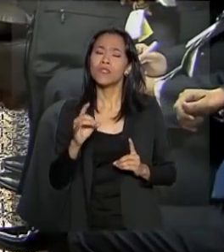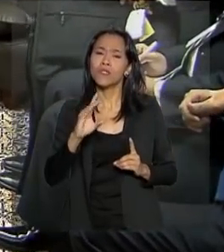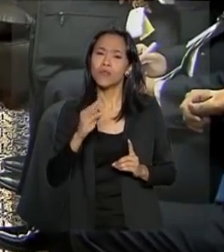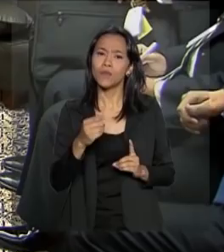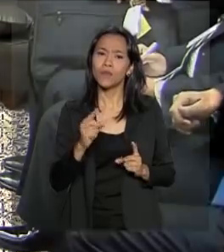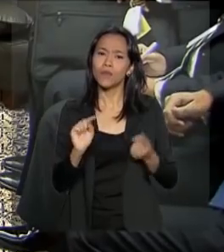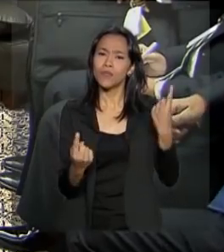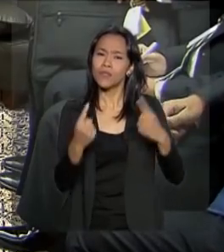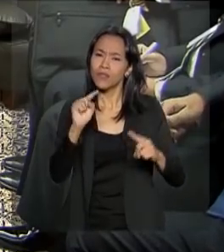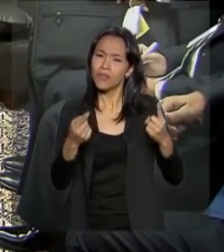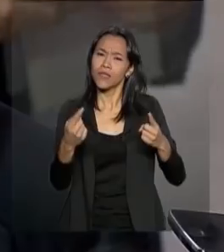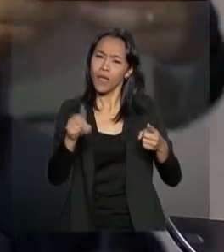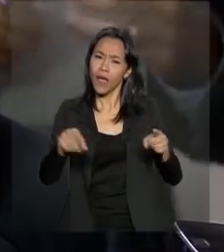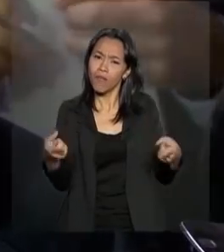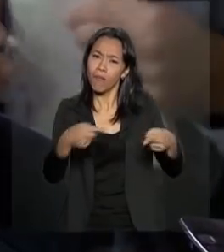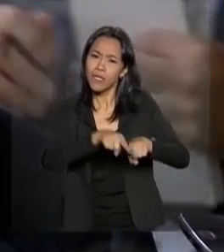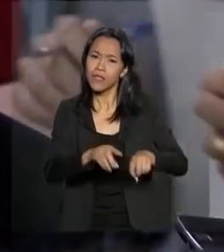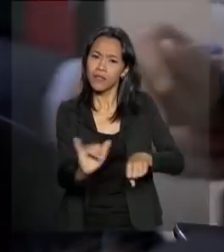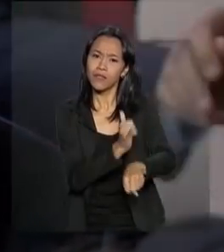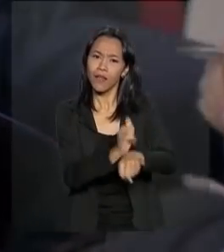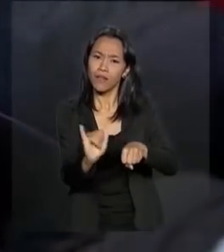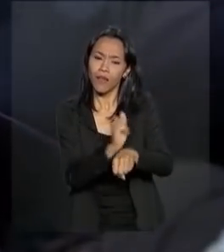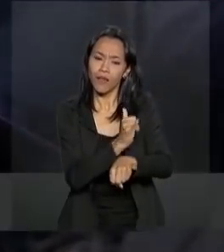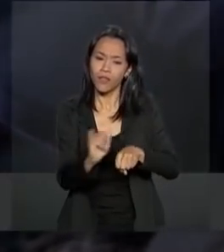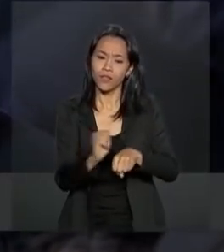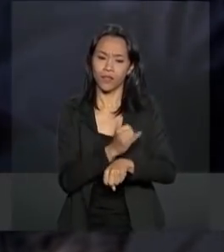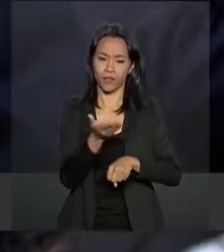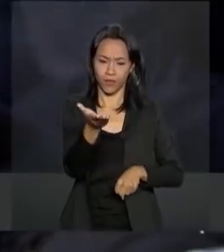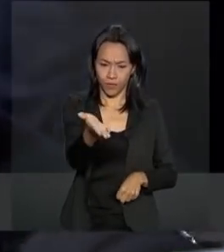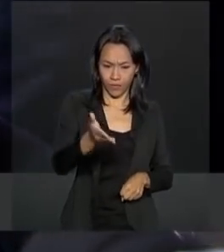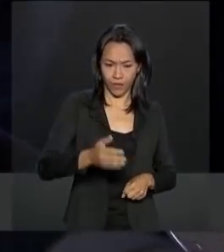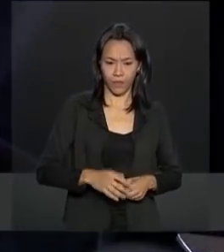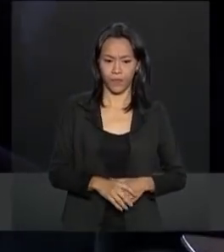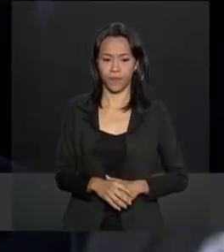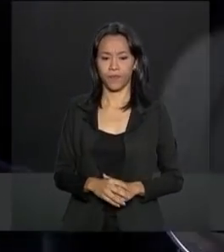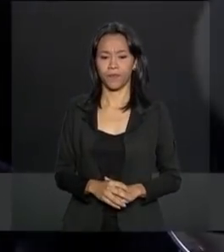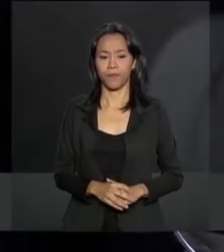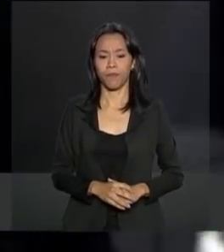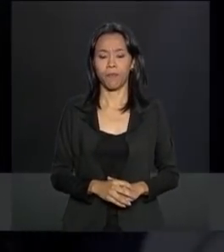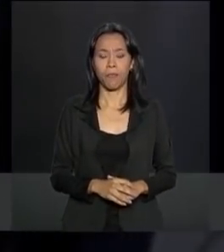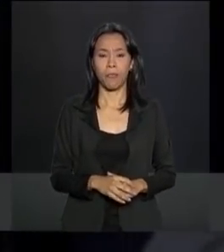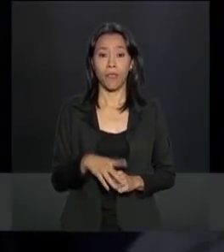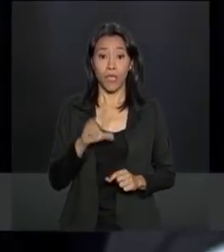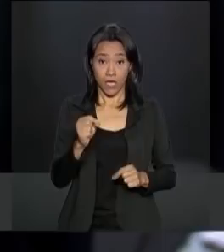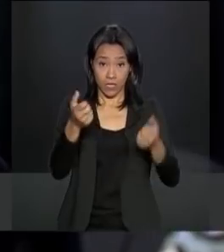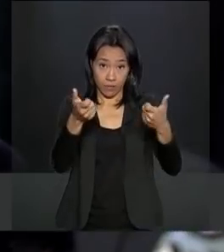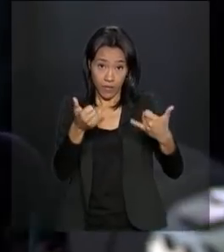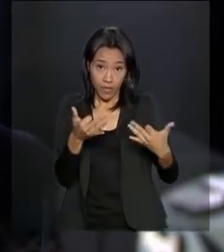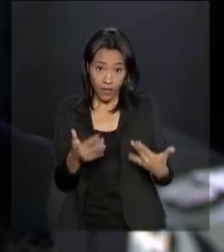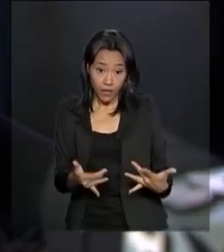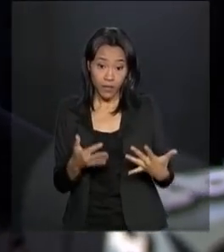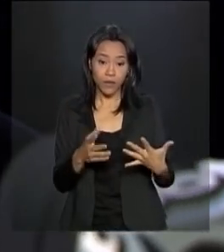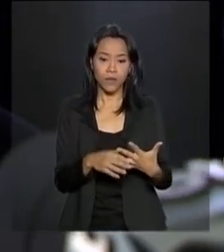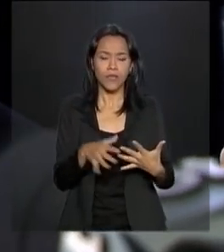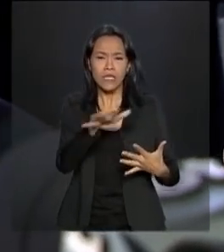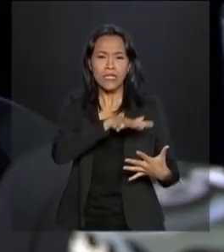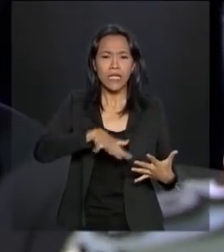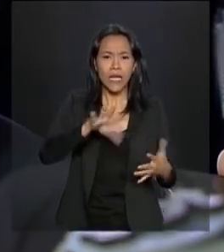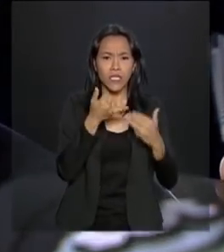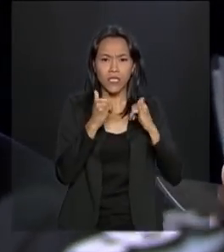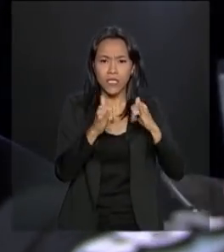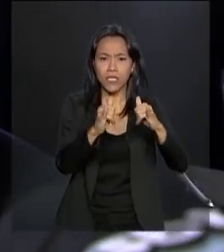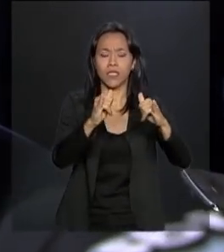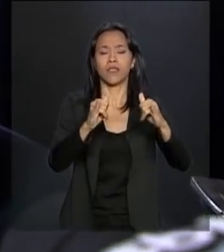parceiro estratégico. Estamos avançando em acordos de colaboração em matéria de energias limpas e renováveis,